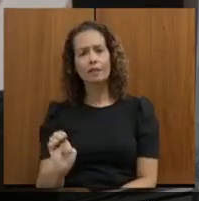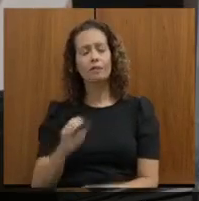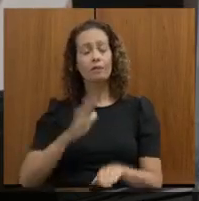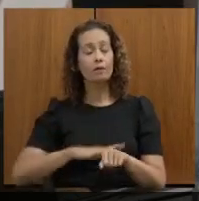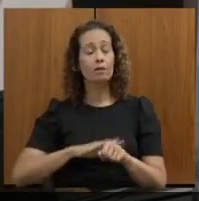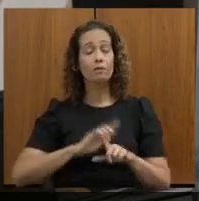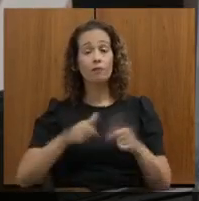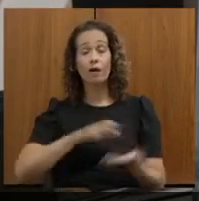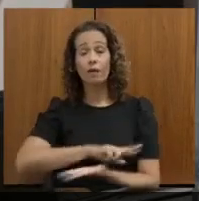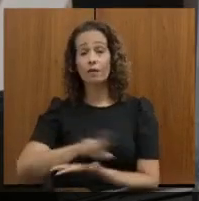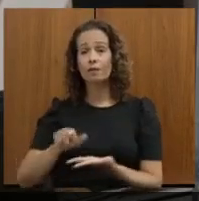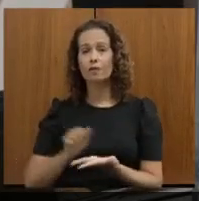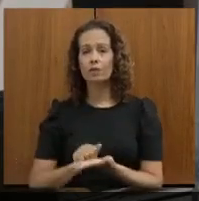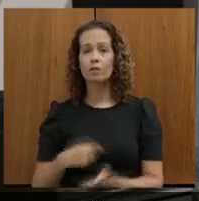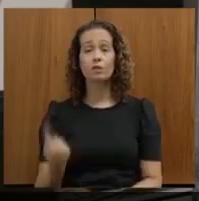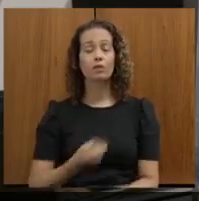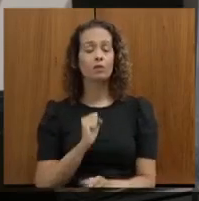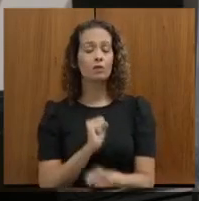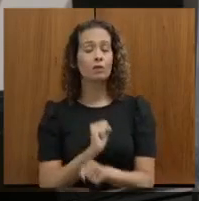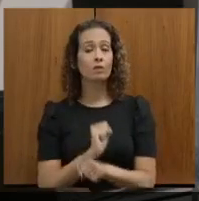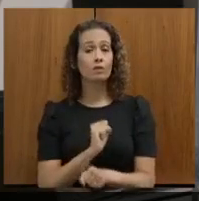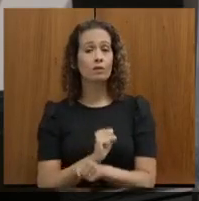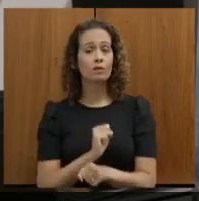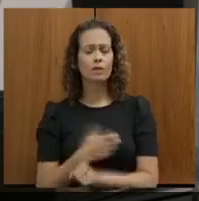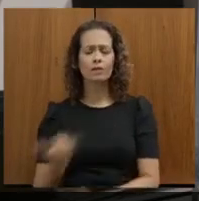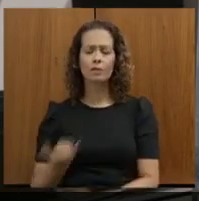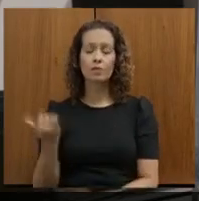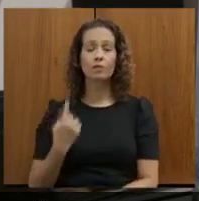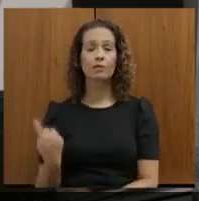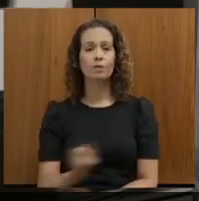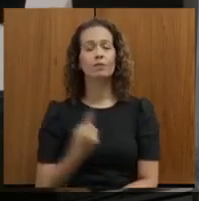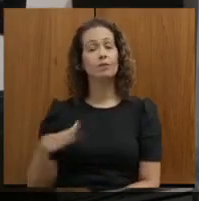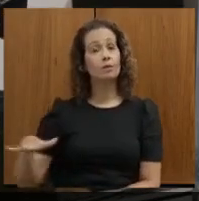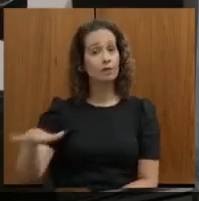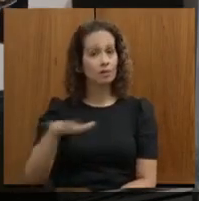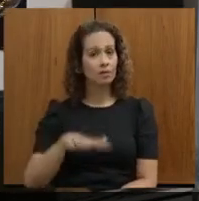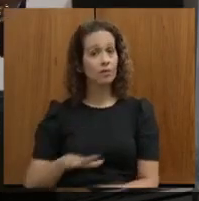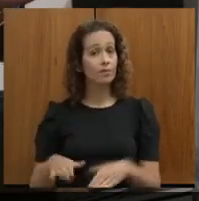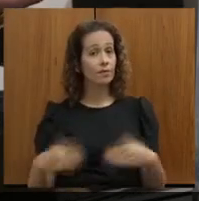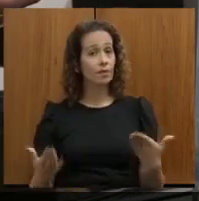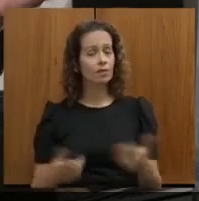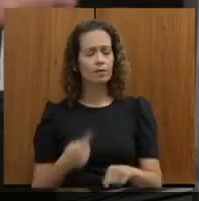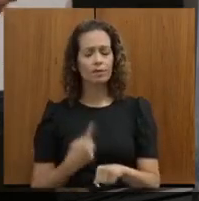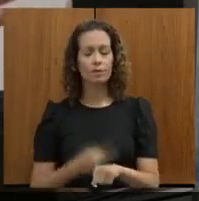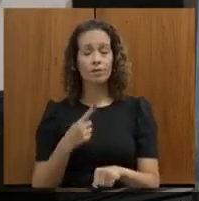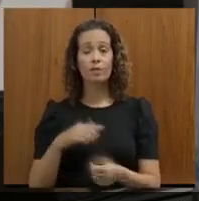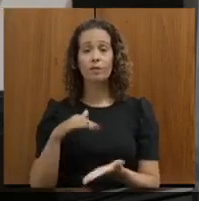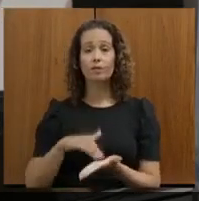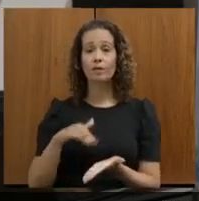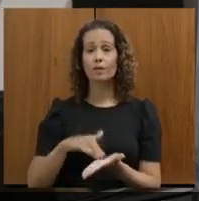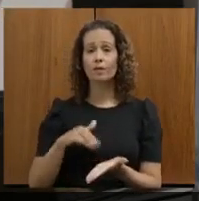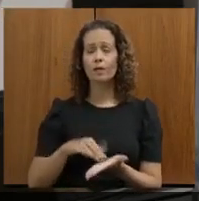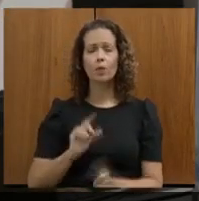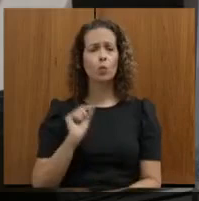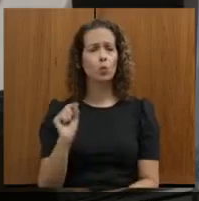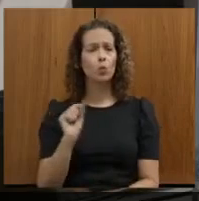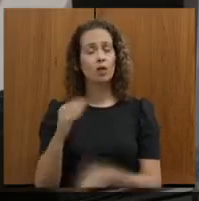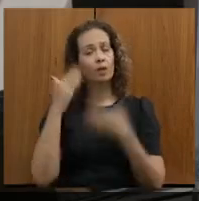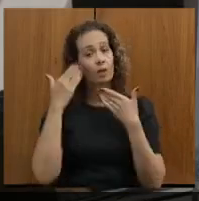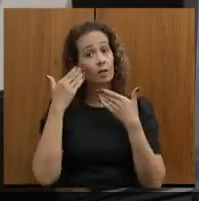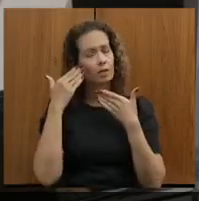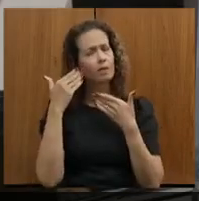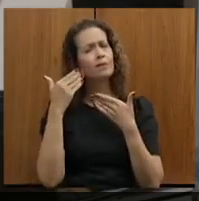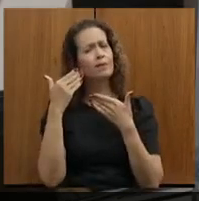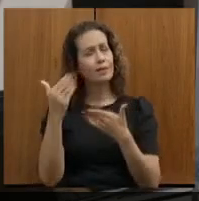com certeza será um marco para a nossa região. Então, este momento, secretária, é para lhe agradecer muito,